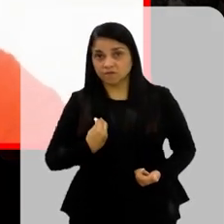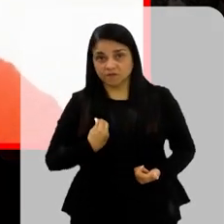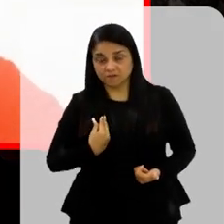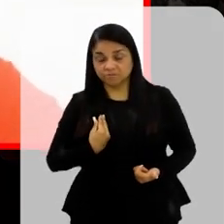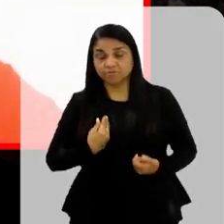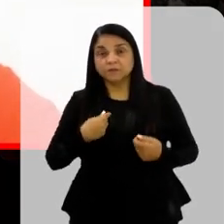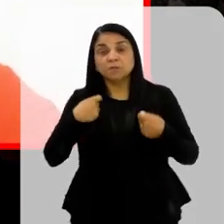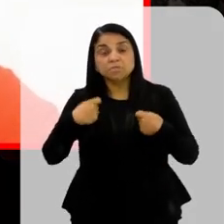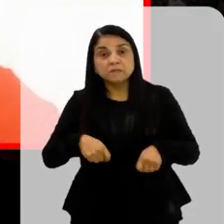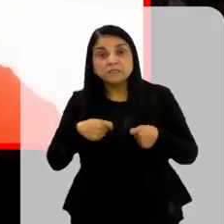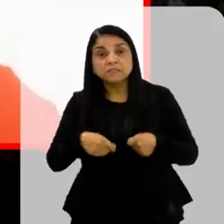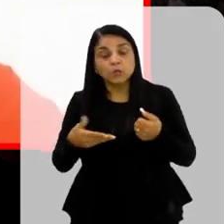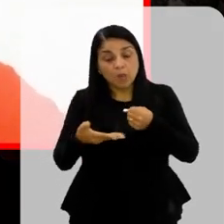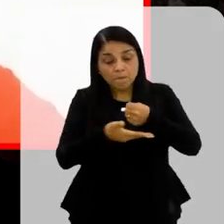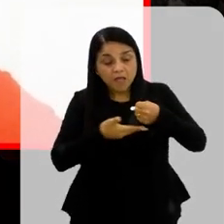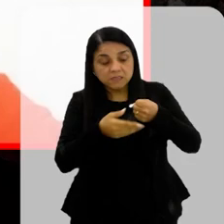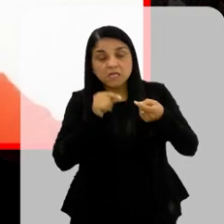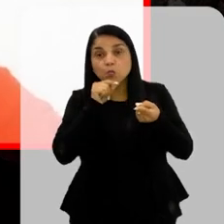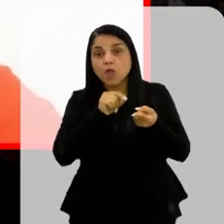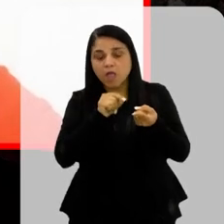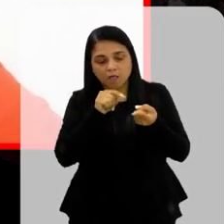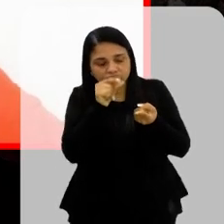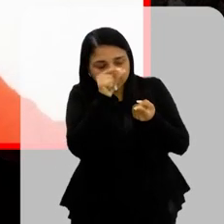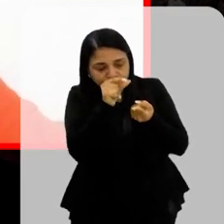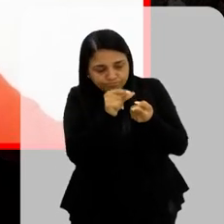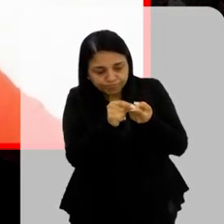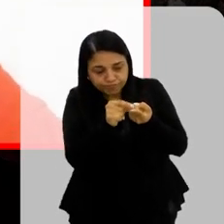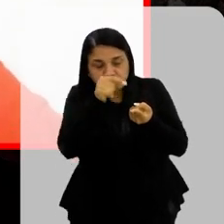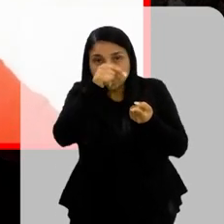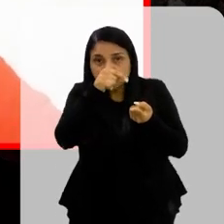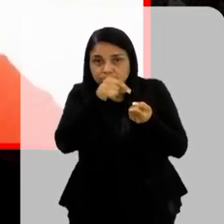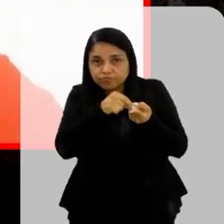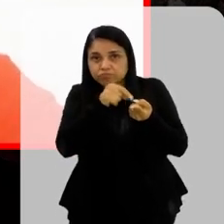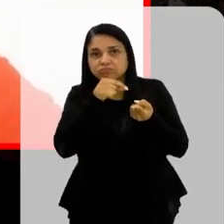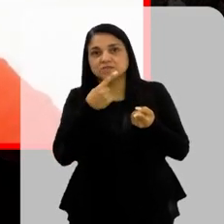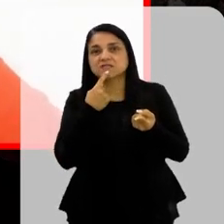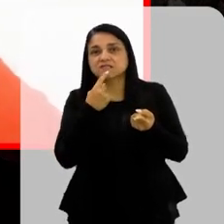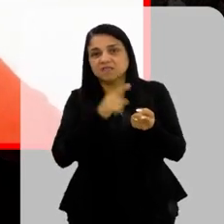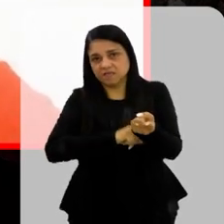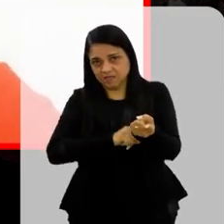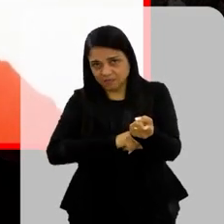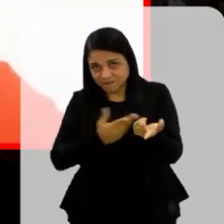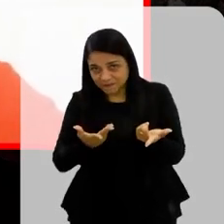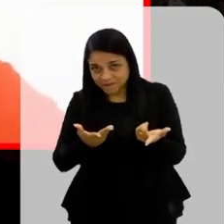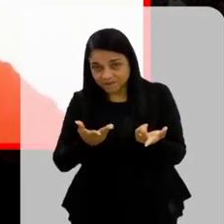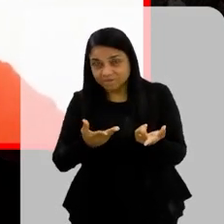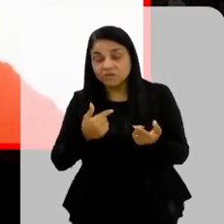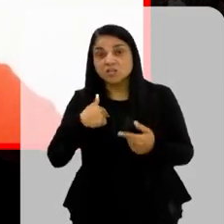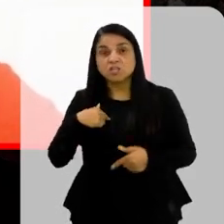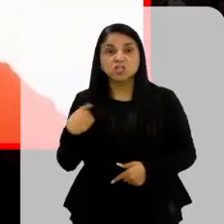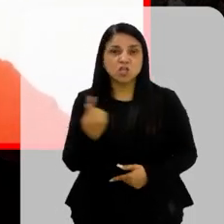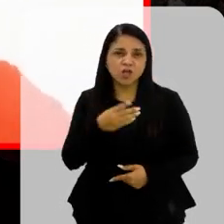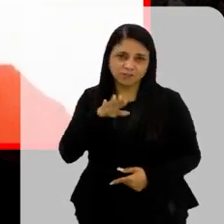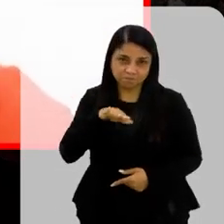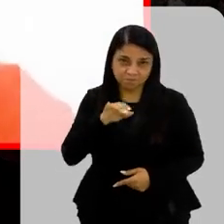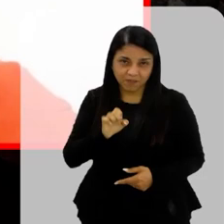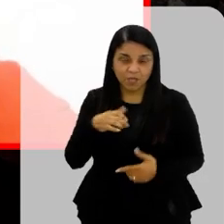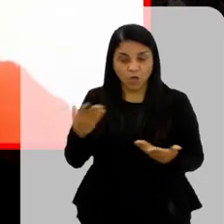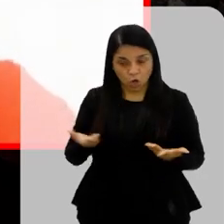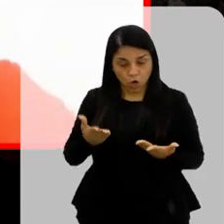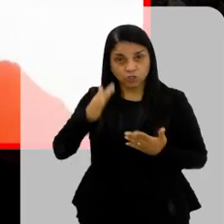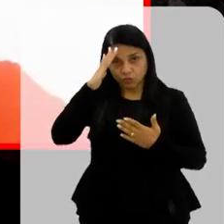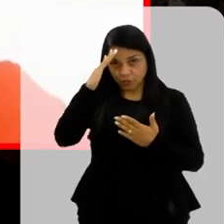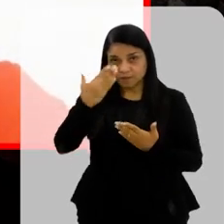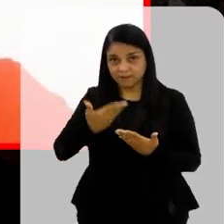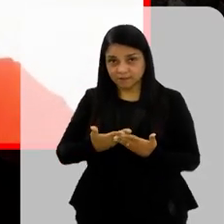Tudo é baseado Na medição Dessa glicemia Então assim Nós que somos mães Eu hoje